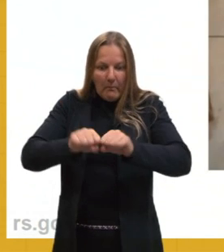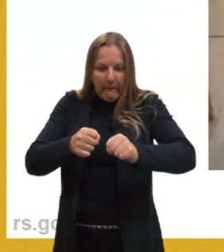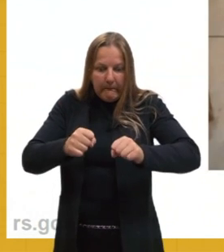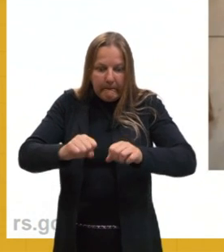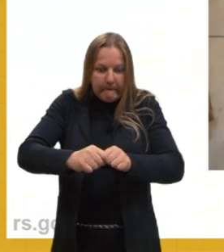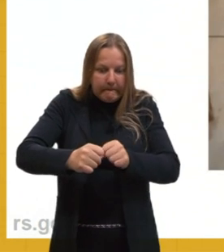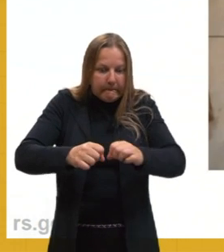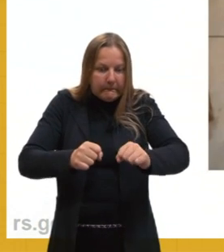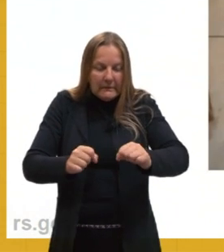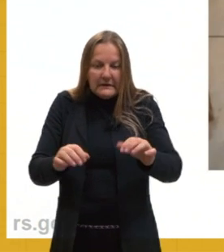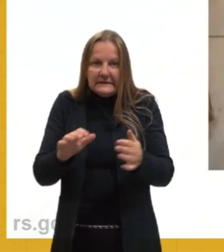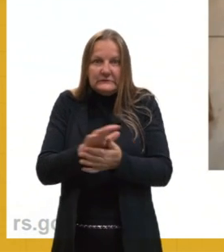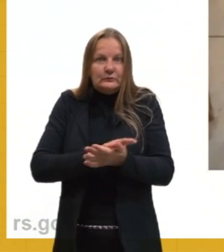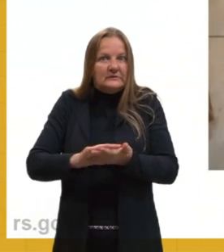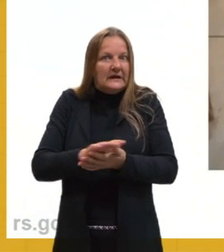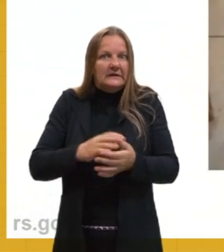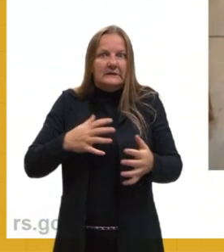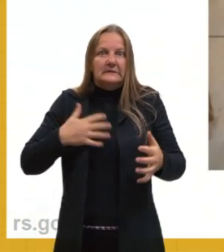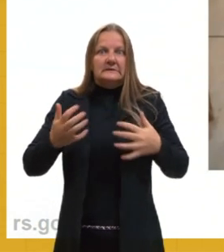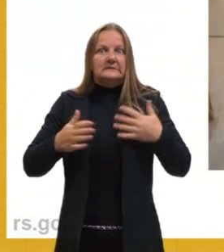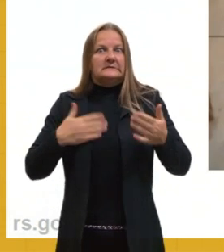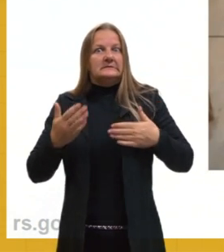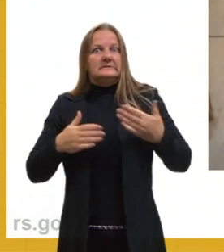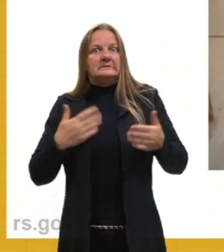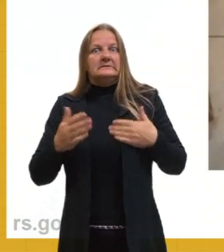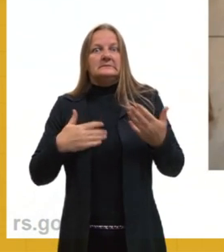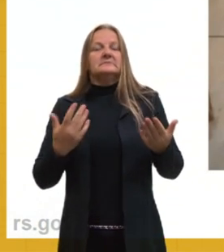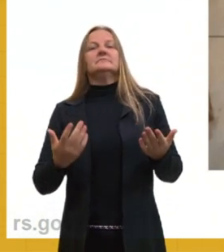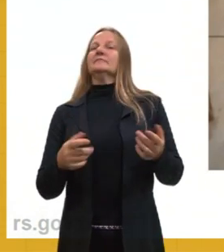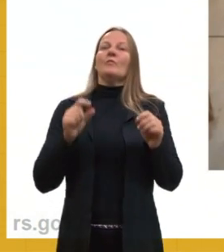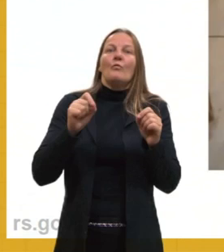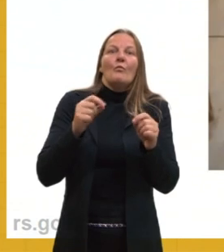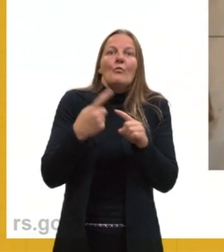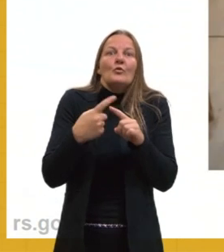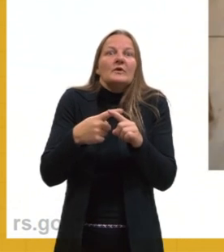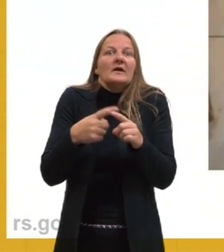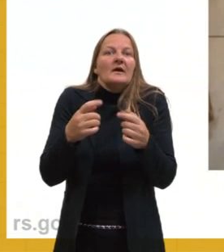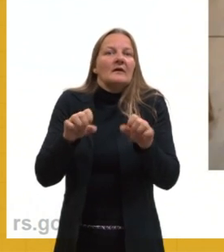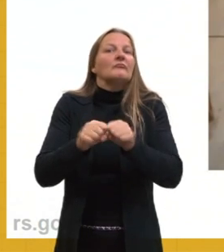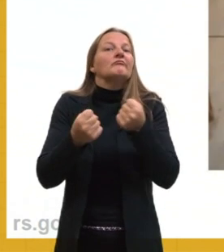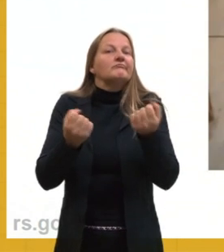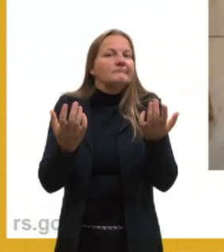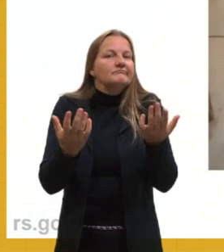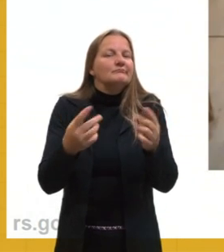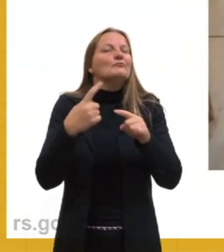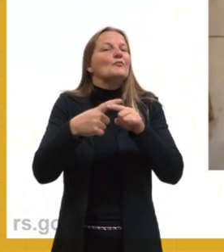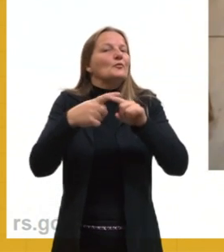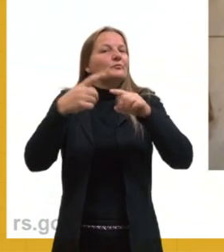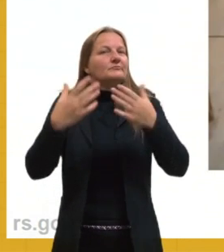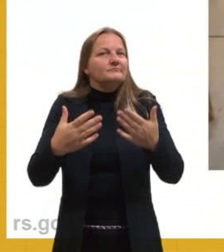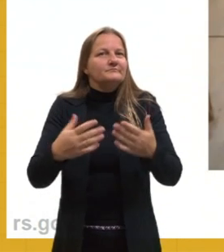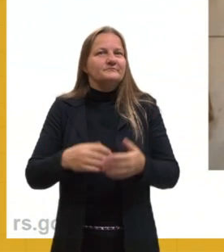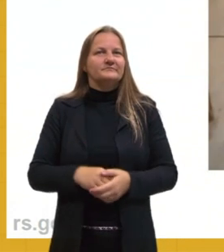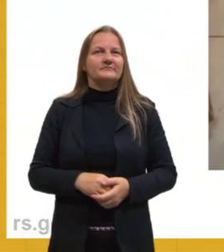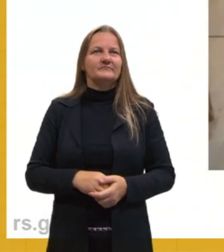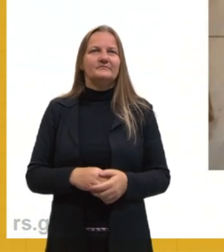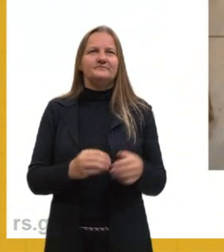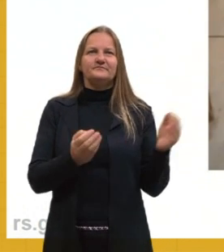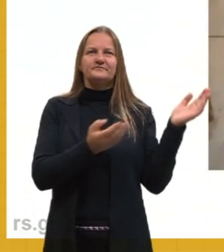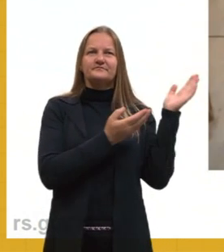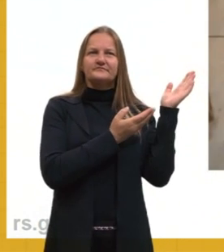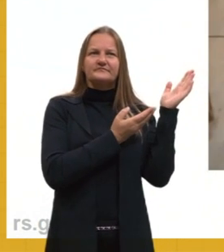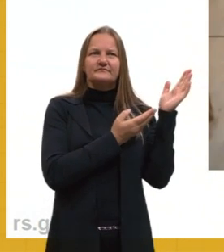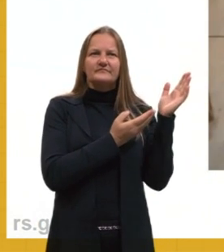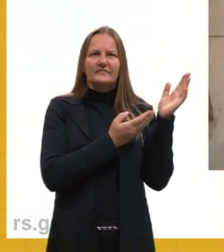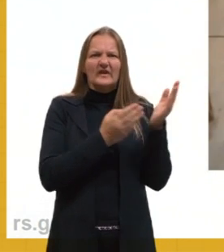do nada, entre aspas, mas aconteceu alguma coisa para ele estar quebrando. Então, nas imagens aqui, a gente consegue ver essas